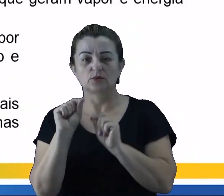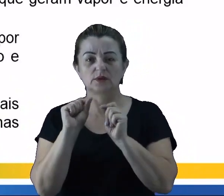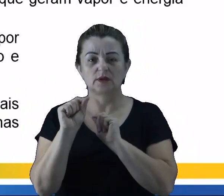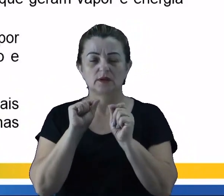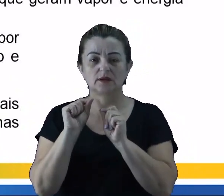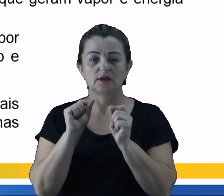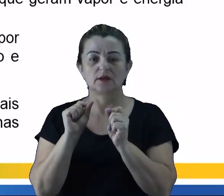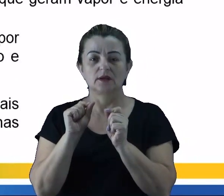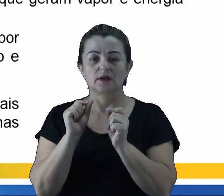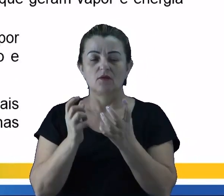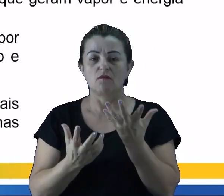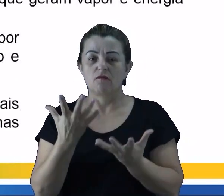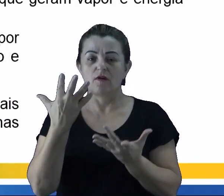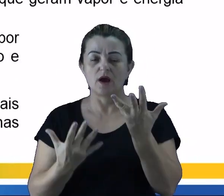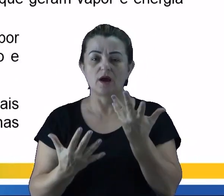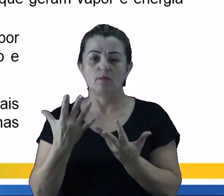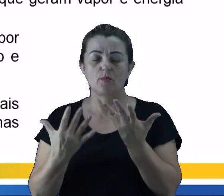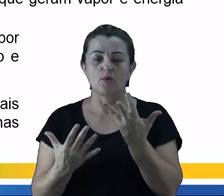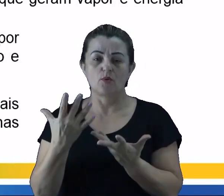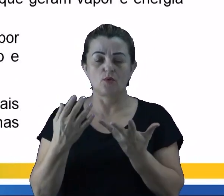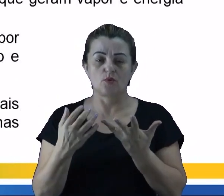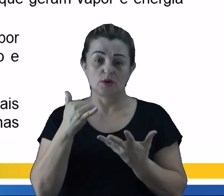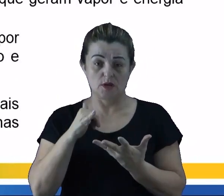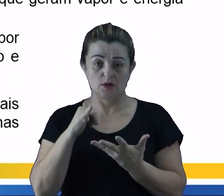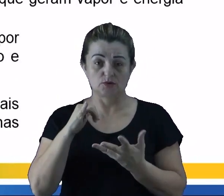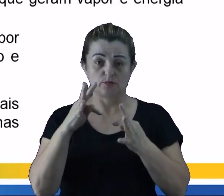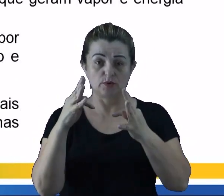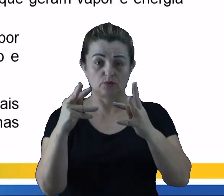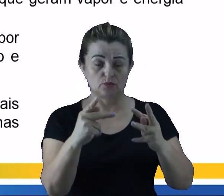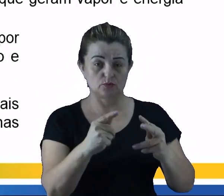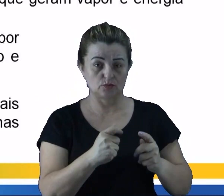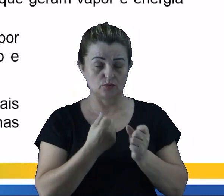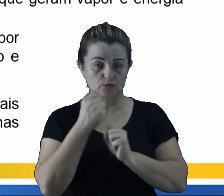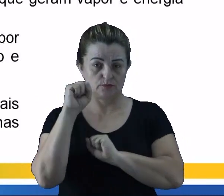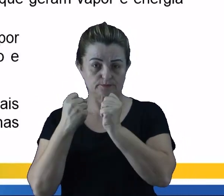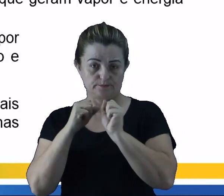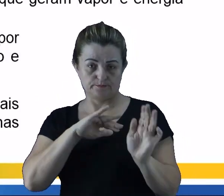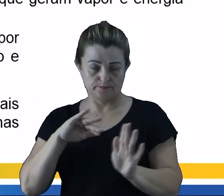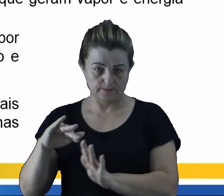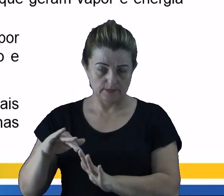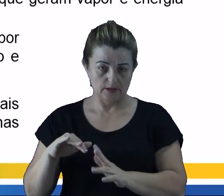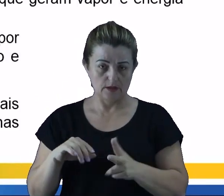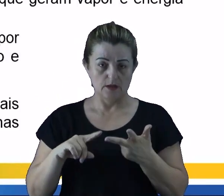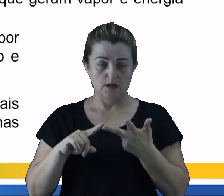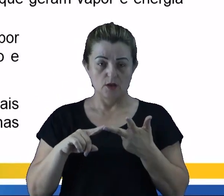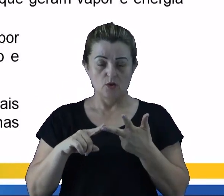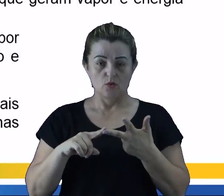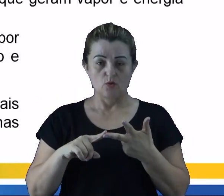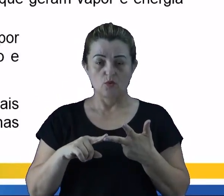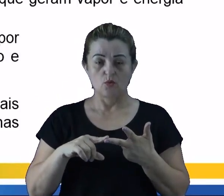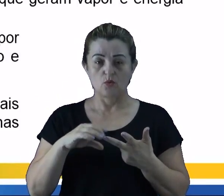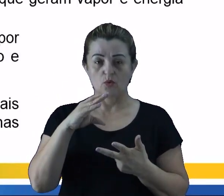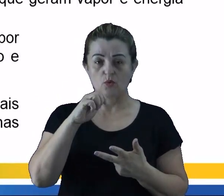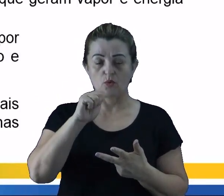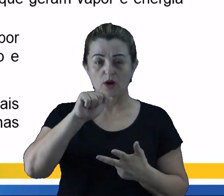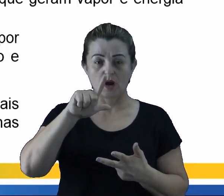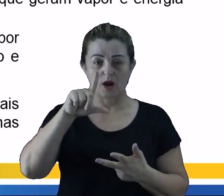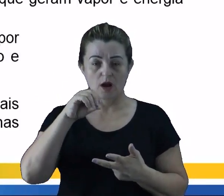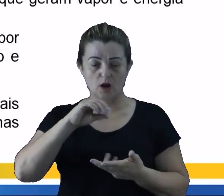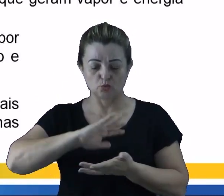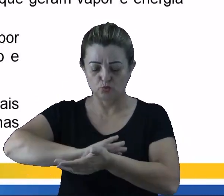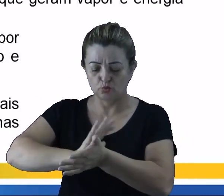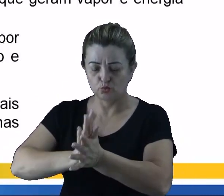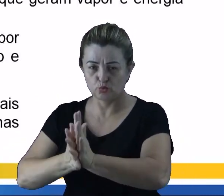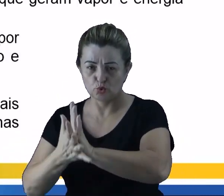energia para toda a usina. E o terceiro passo é o caldo primário resultante do